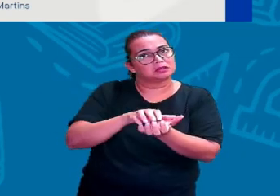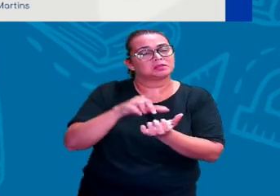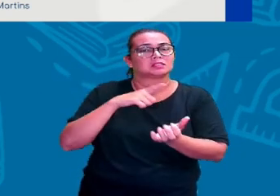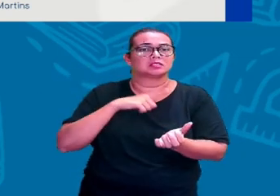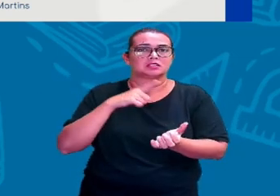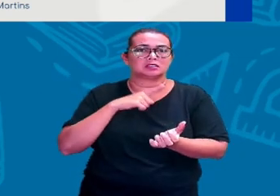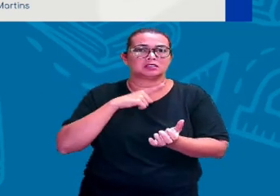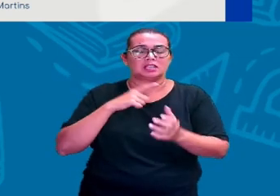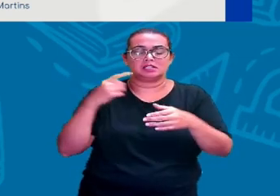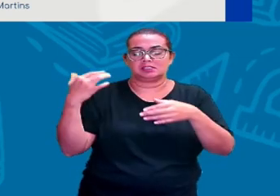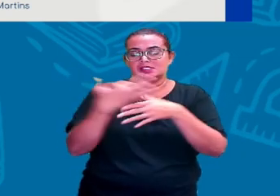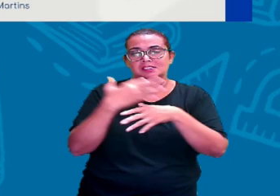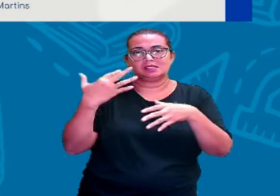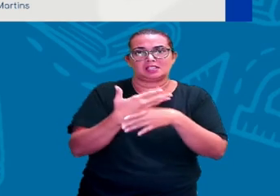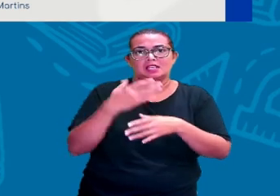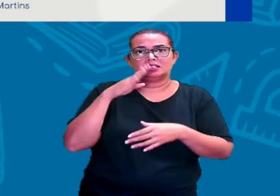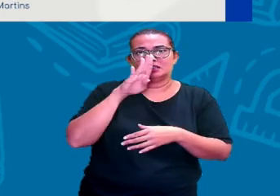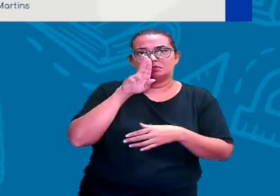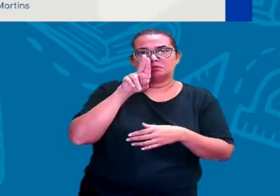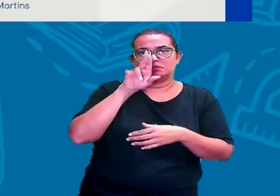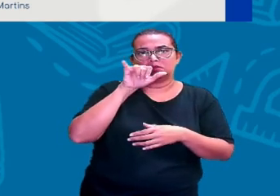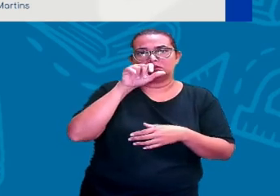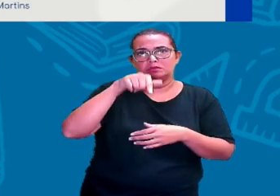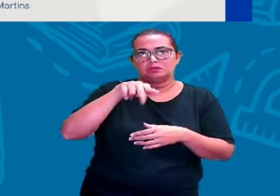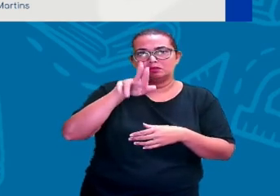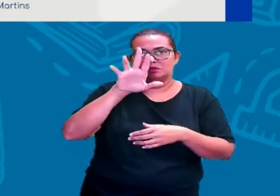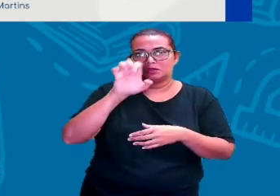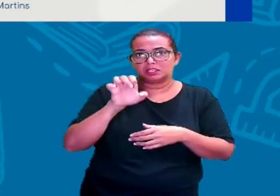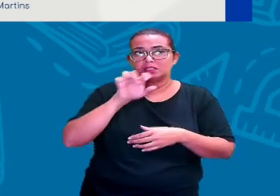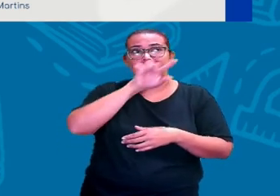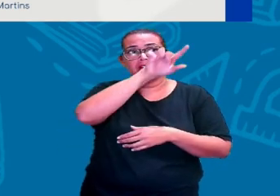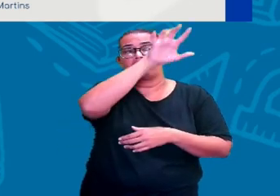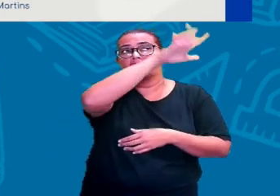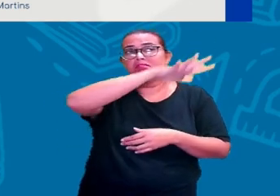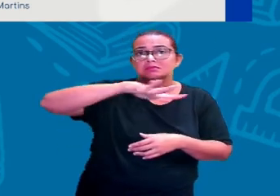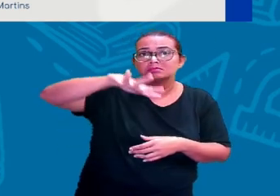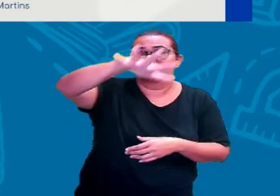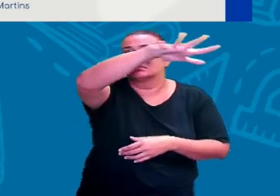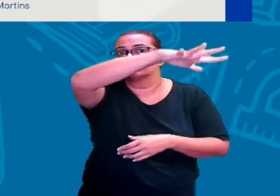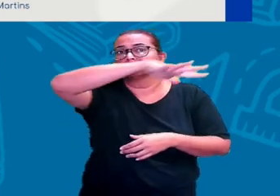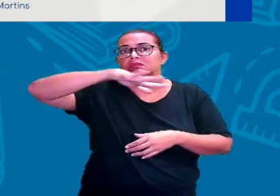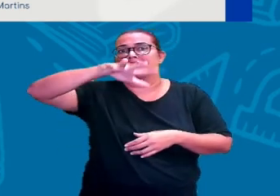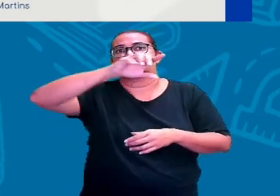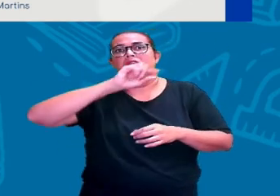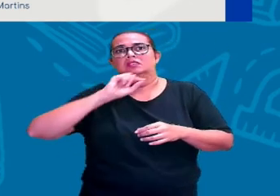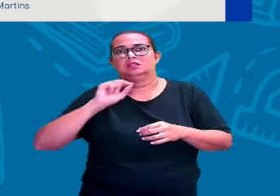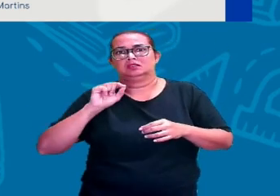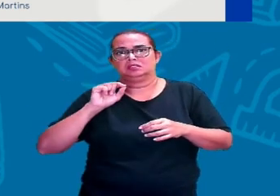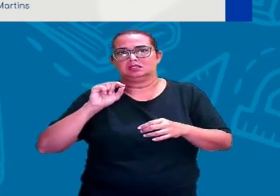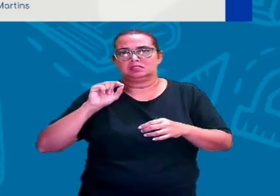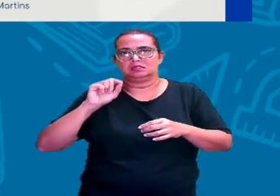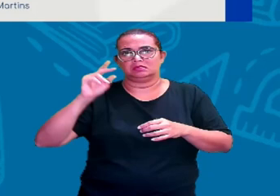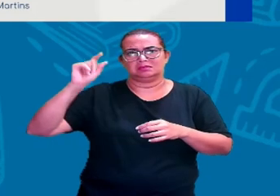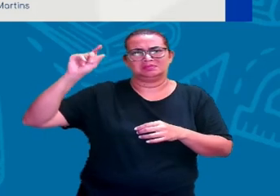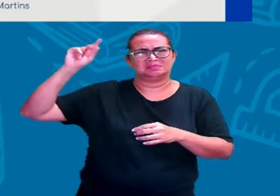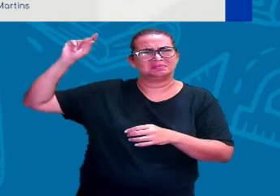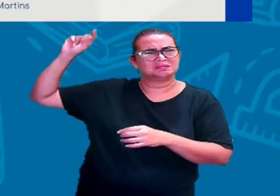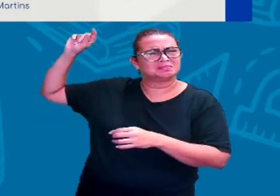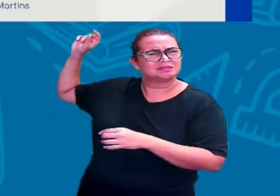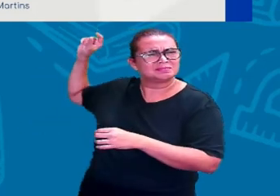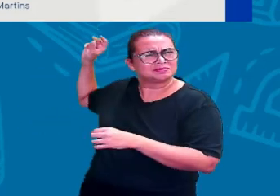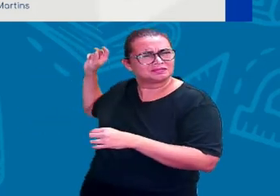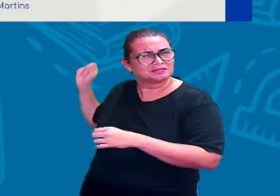Buique, que é um parque arqueológico e lá a gente tem pinturas do período da pré